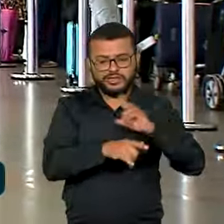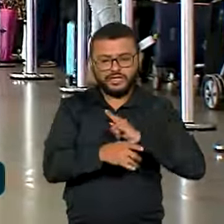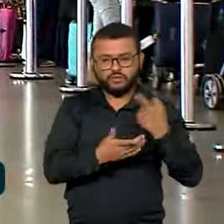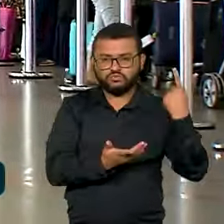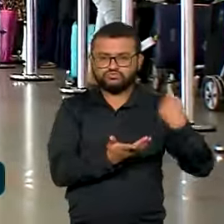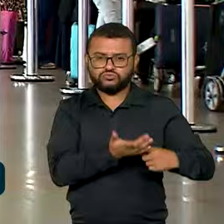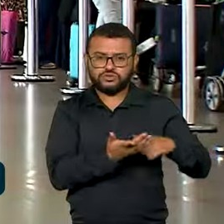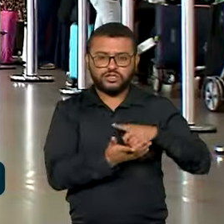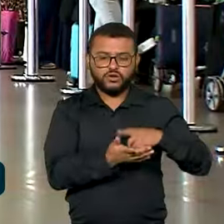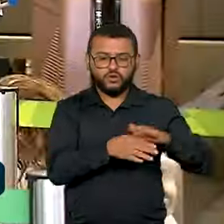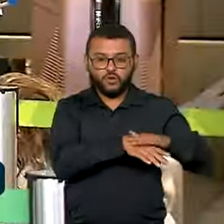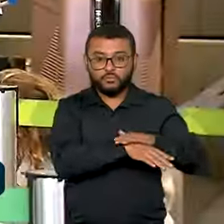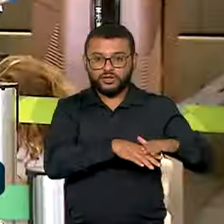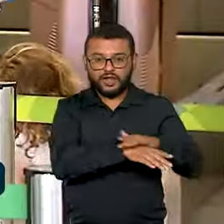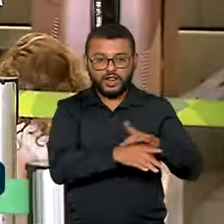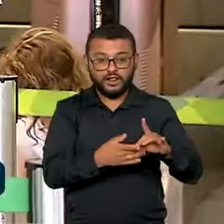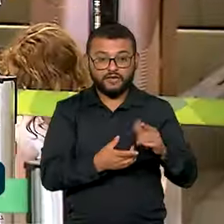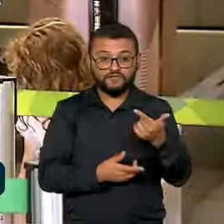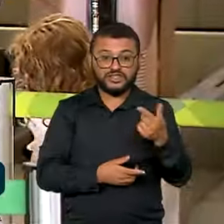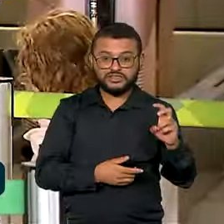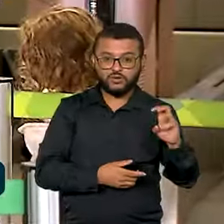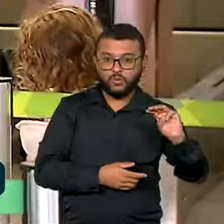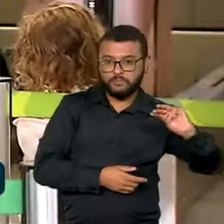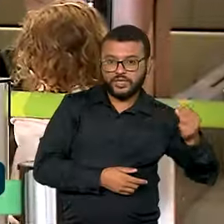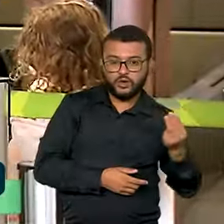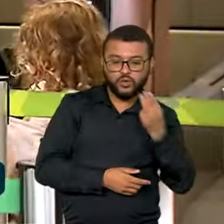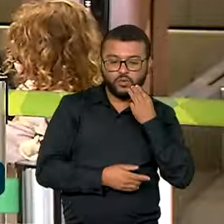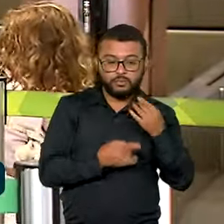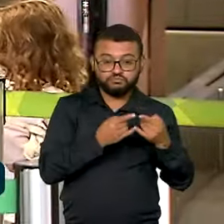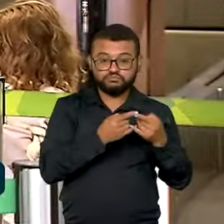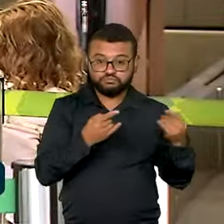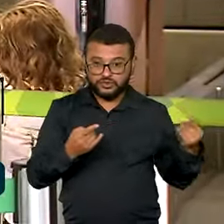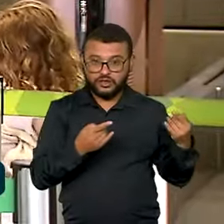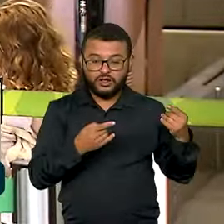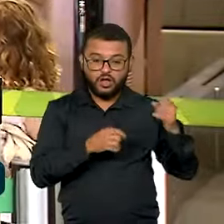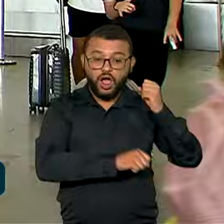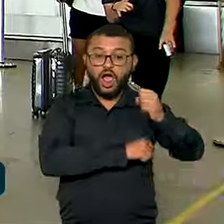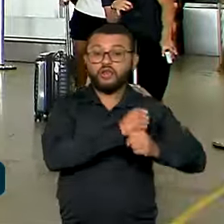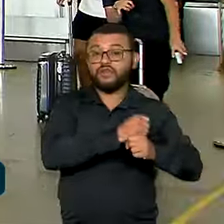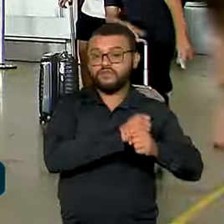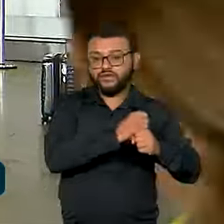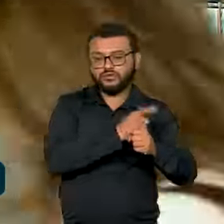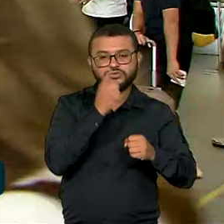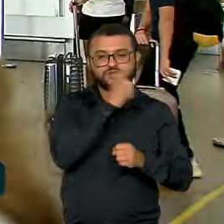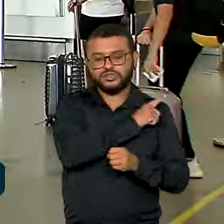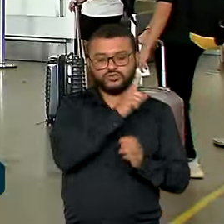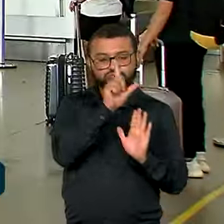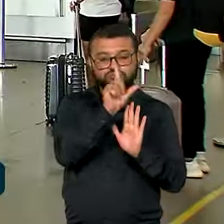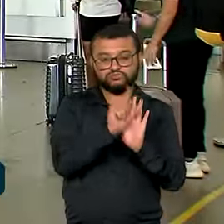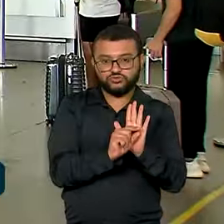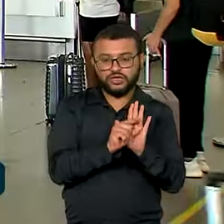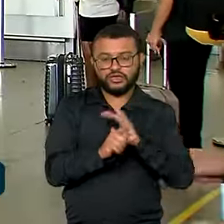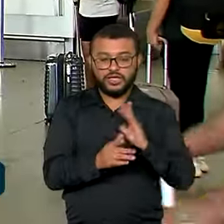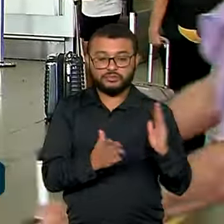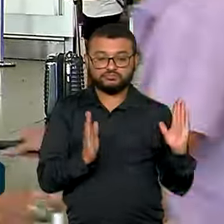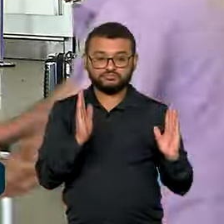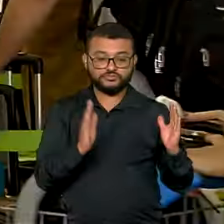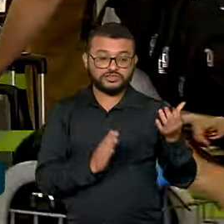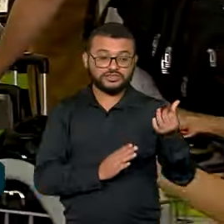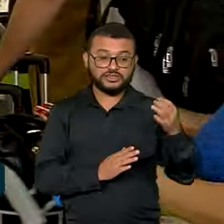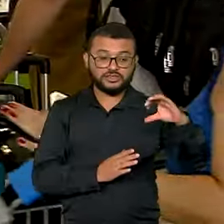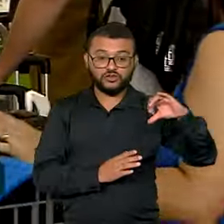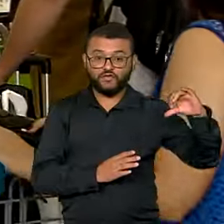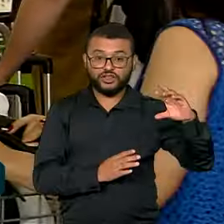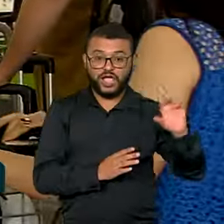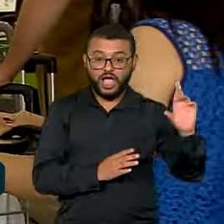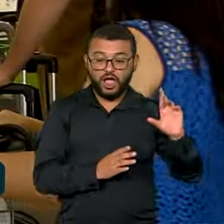empresas de disponibilizar 25 milhões de passagens a partir do ano que vem, com preços que variam de R 699